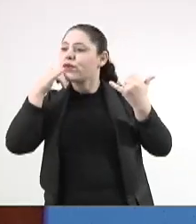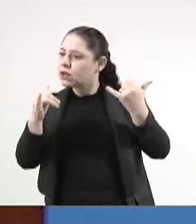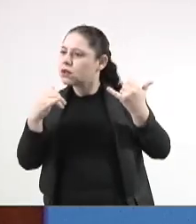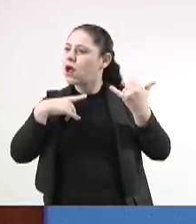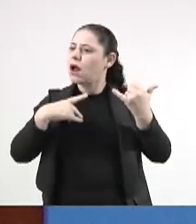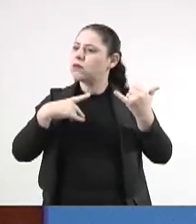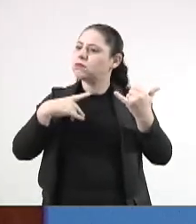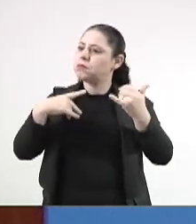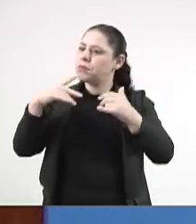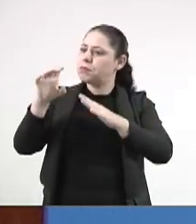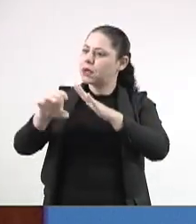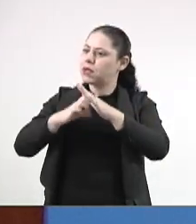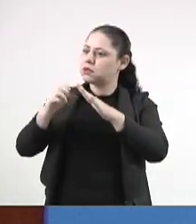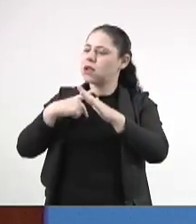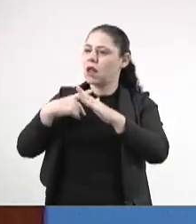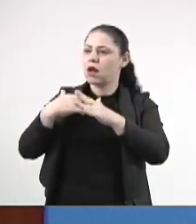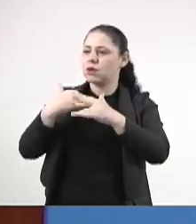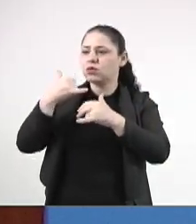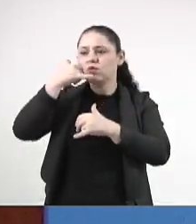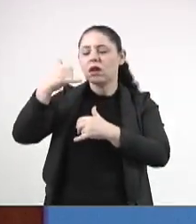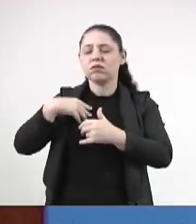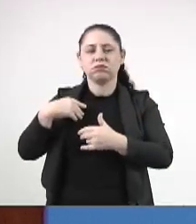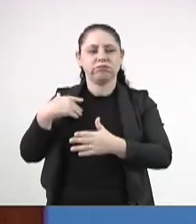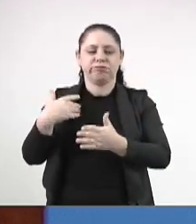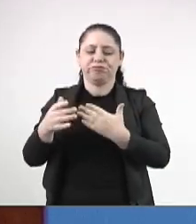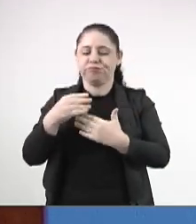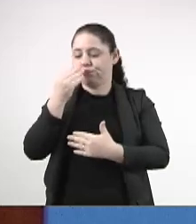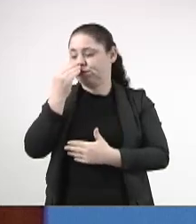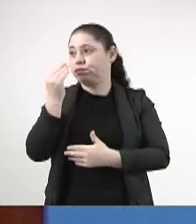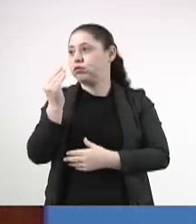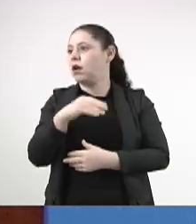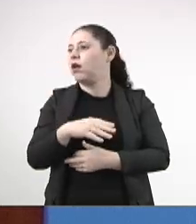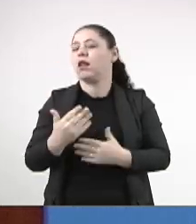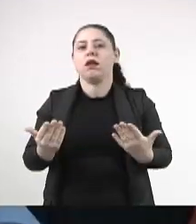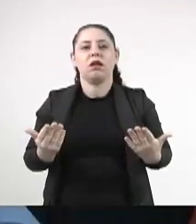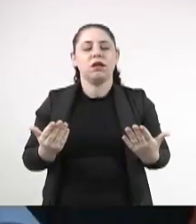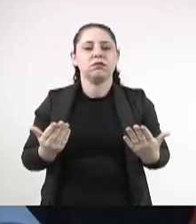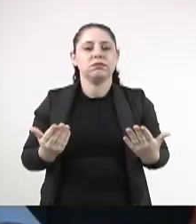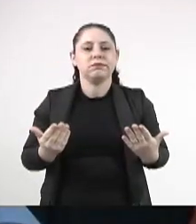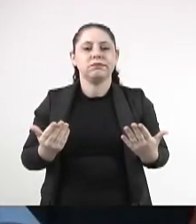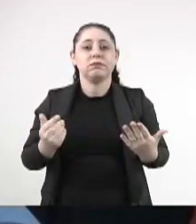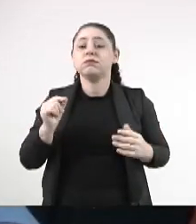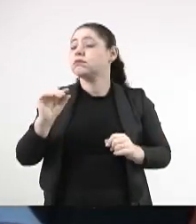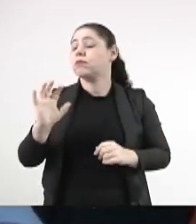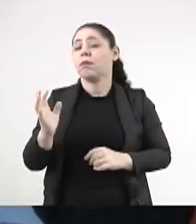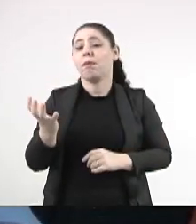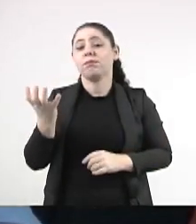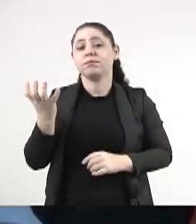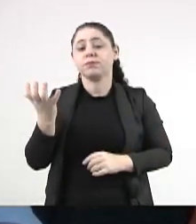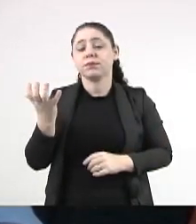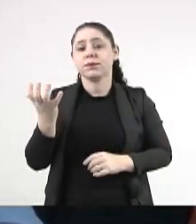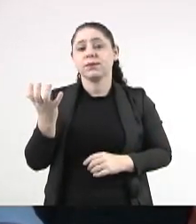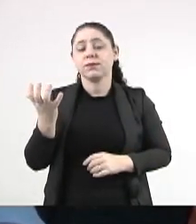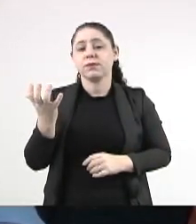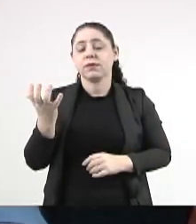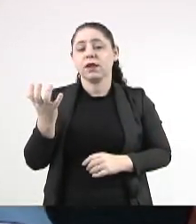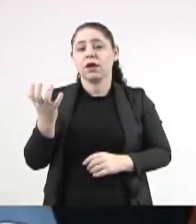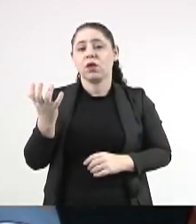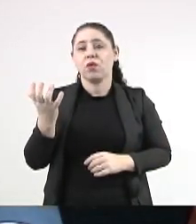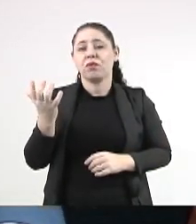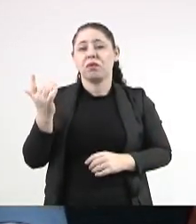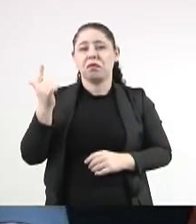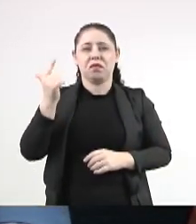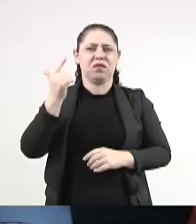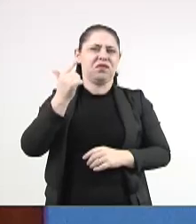as operadoras não dão bola, não estão nem aí. Aí, o acontece? Esse espetáculo de horror